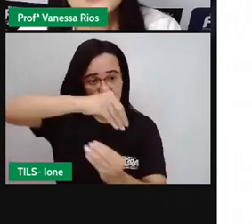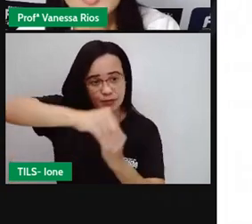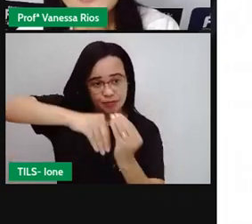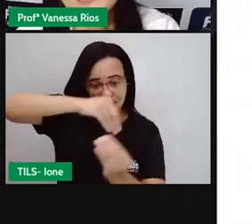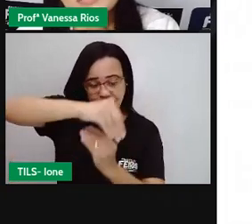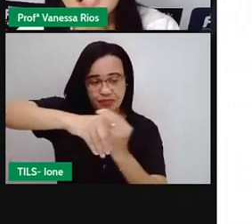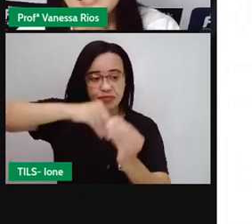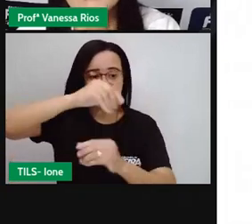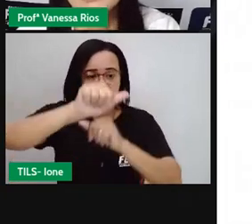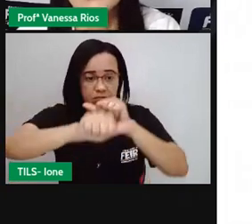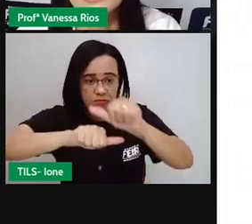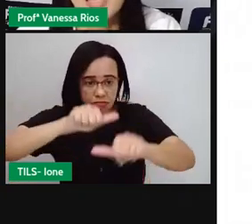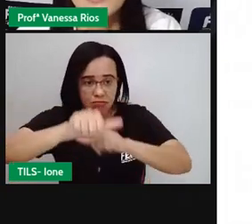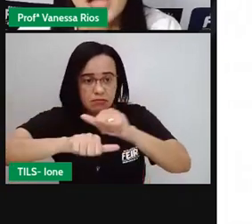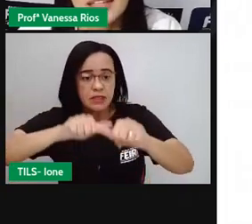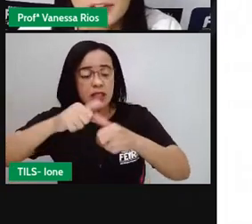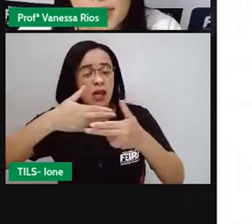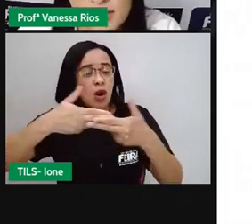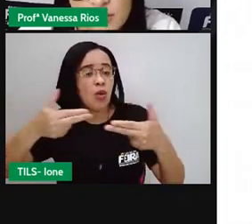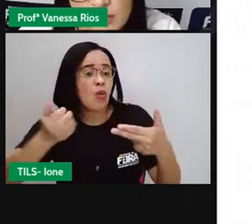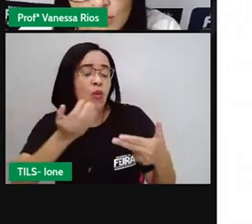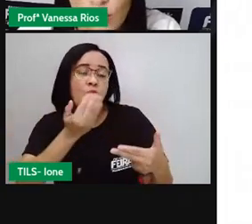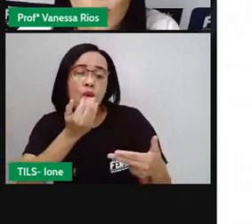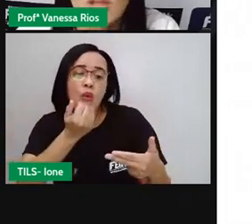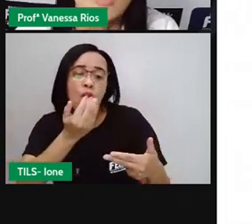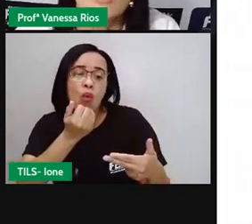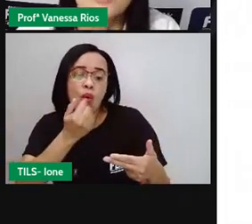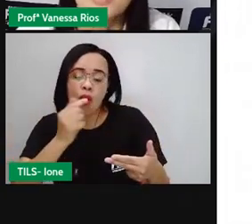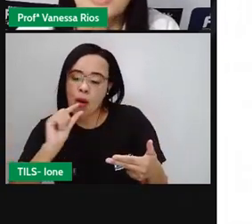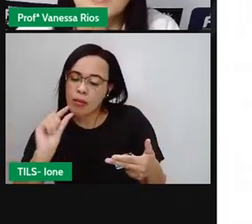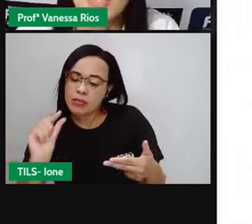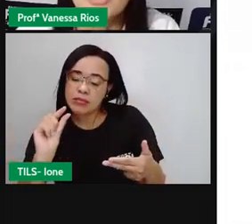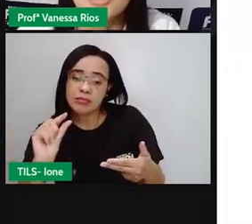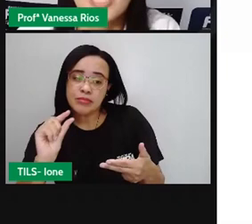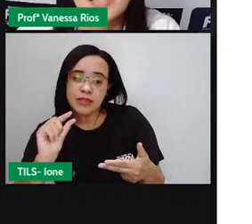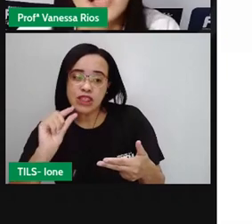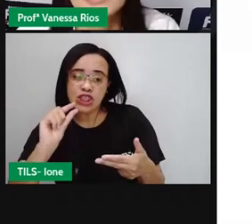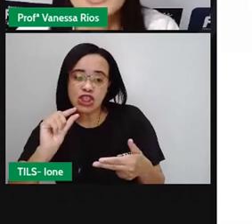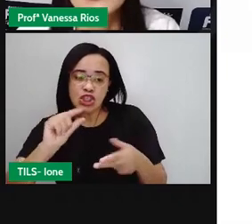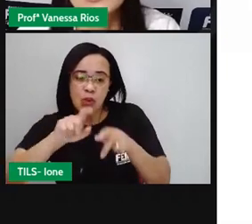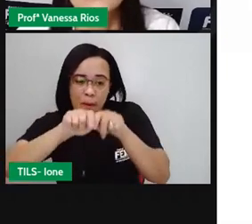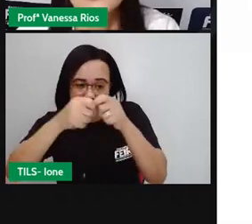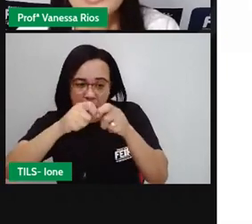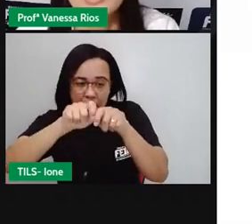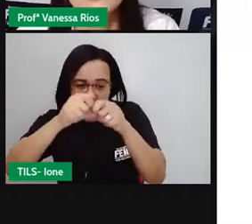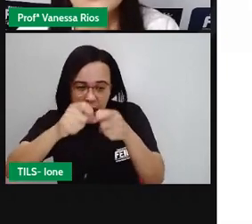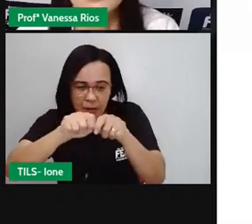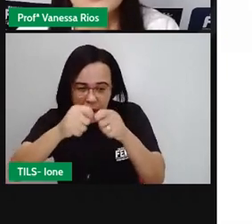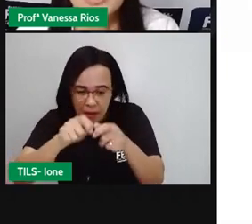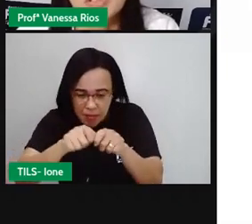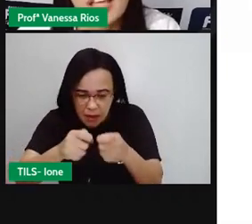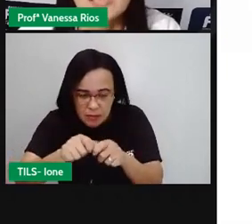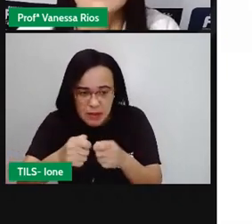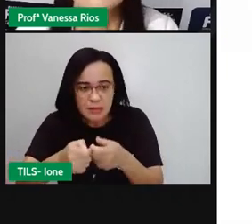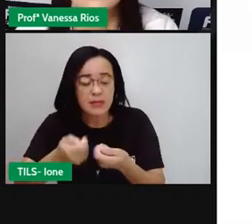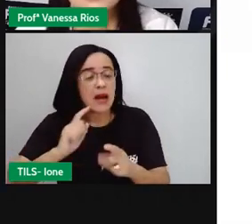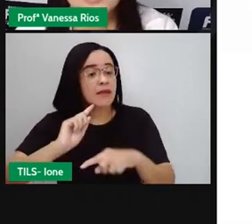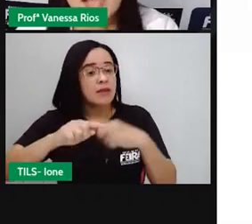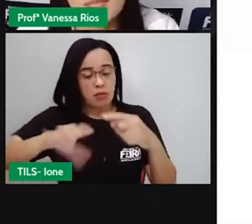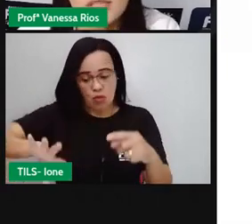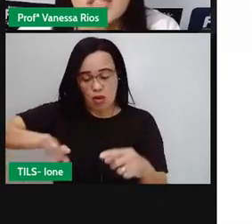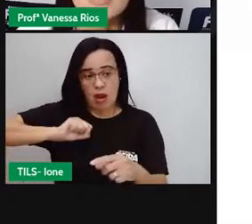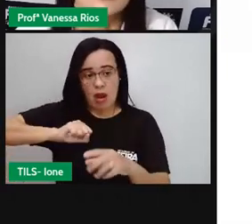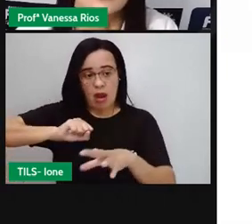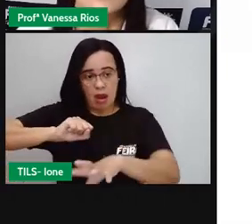e vai transformando esse alimento em algo cada vez menor, conseguindo aí tirar do alimento os nutrientes, as proteínas,